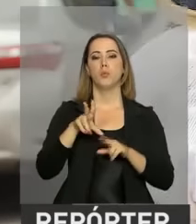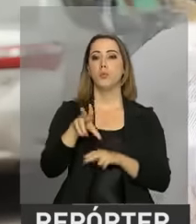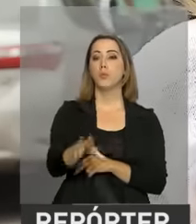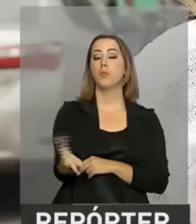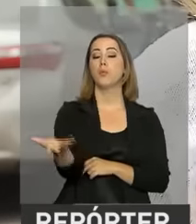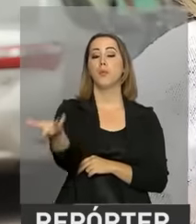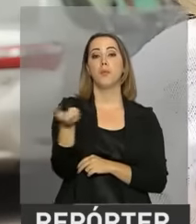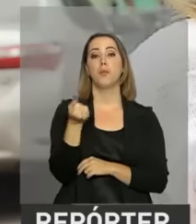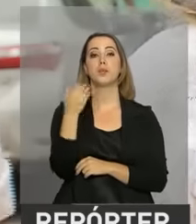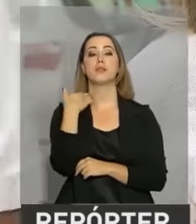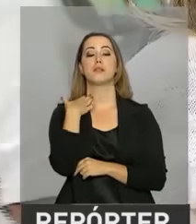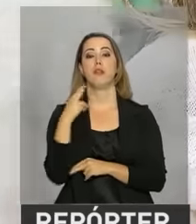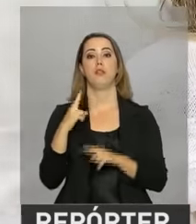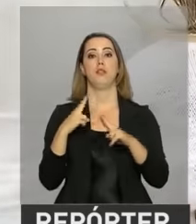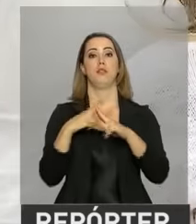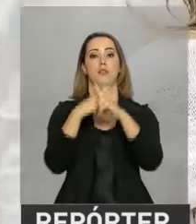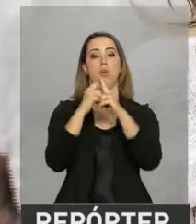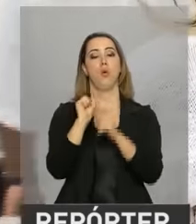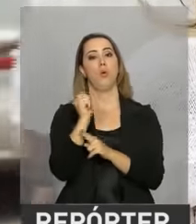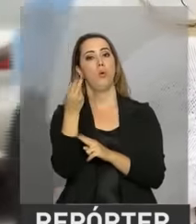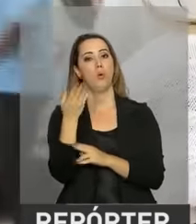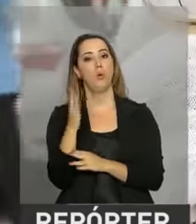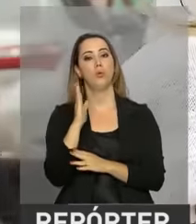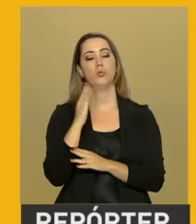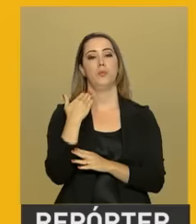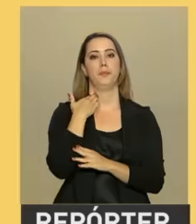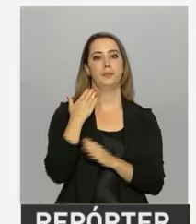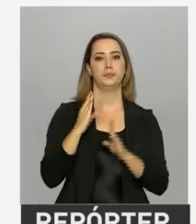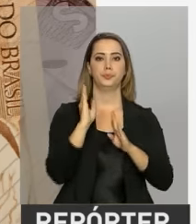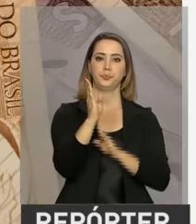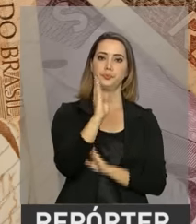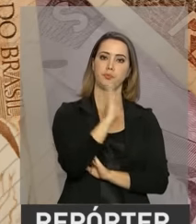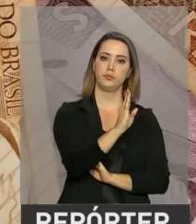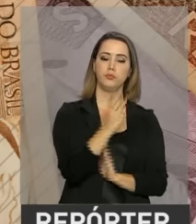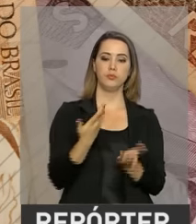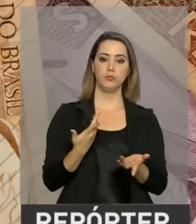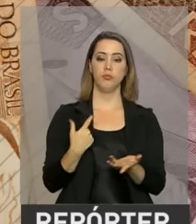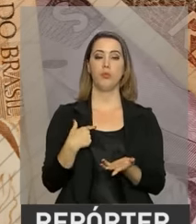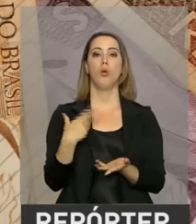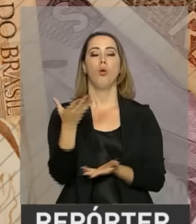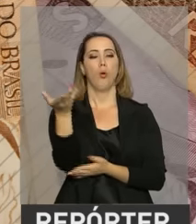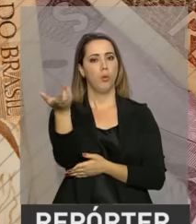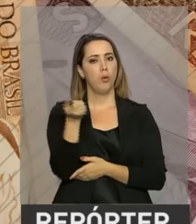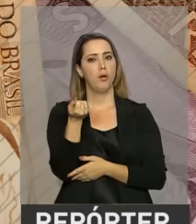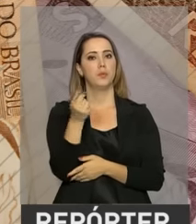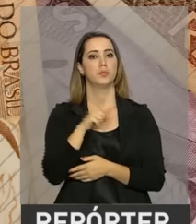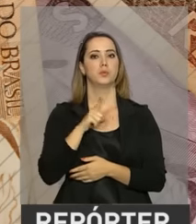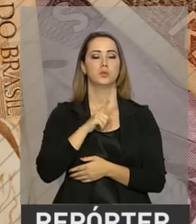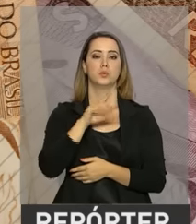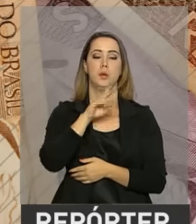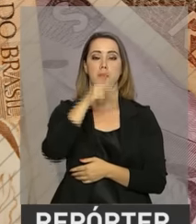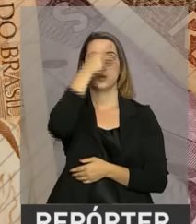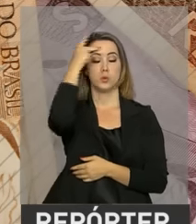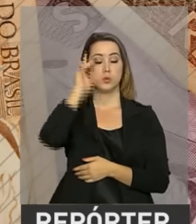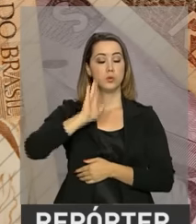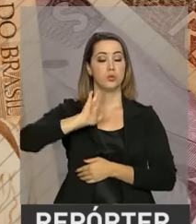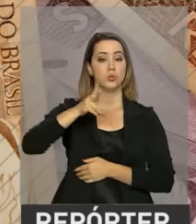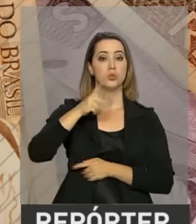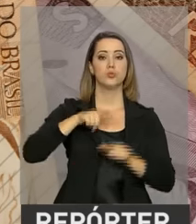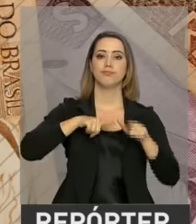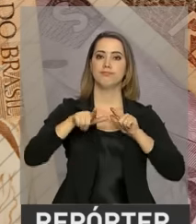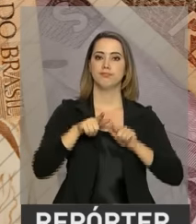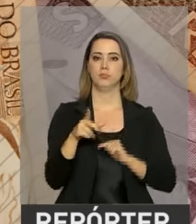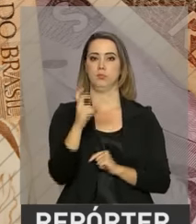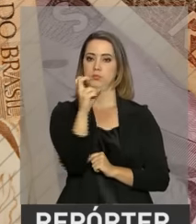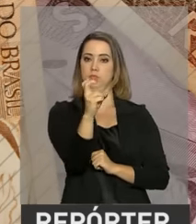Econômica, no caso do PIS, ou no Banco do Brasil, no caso do PASEP. O abono salarial está disponível para quem tem inscrição no PIS-PASEP há pelo menos cinco